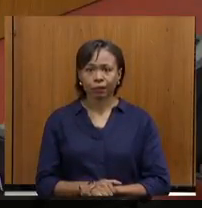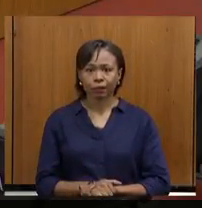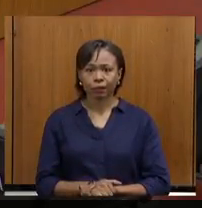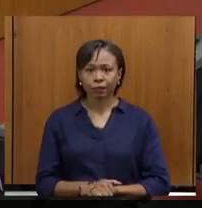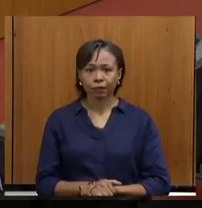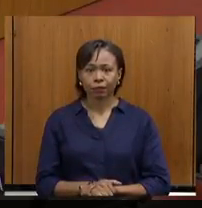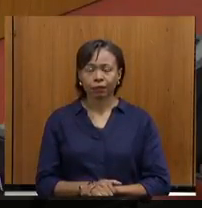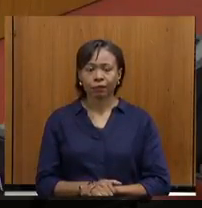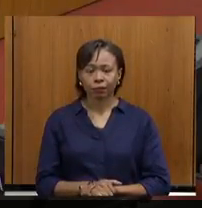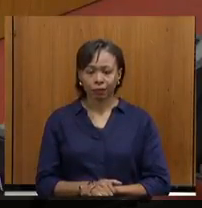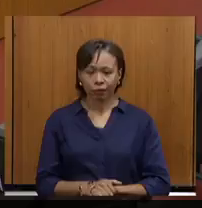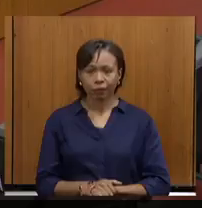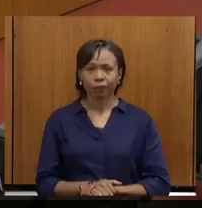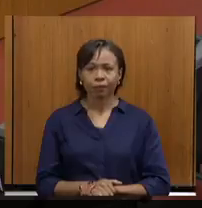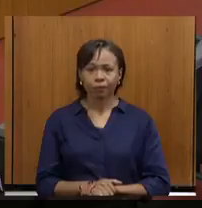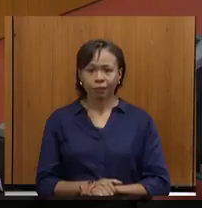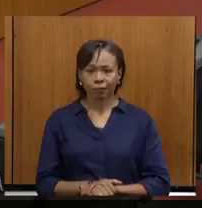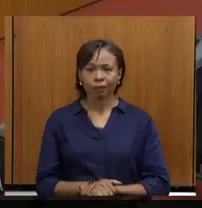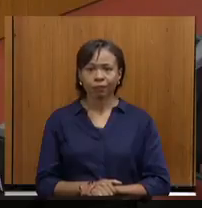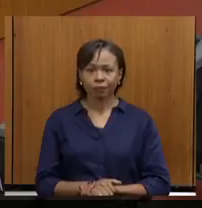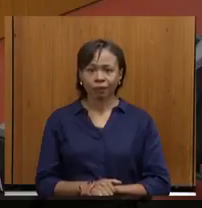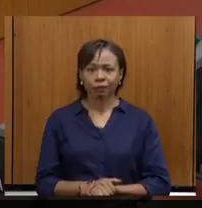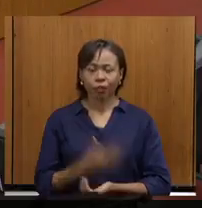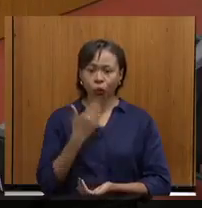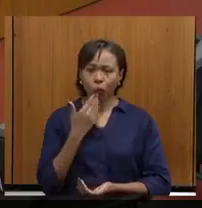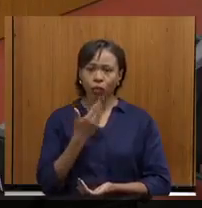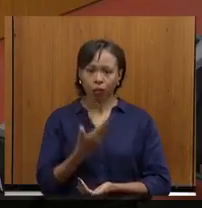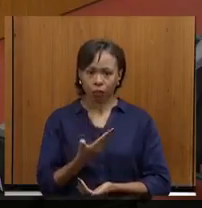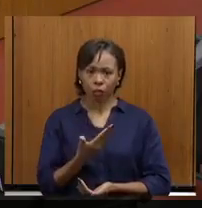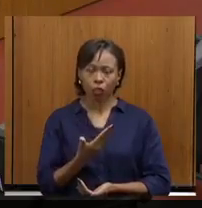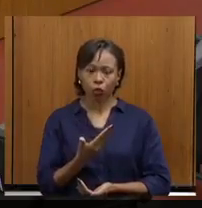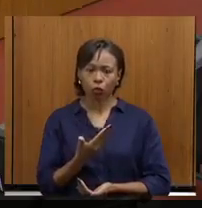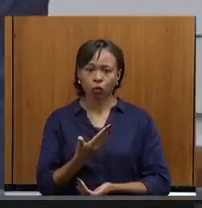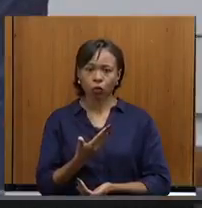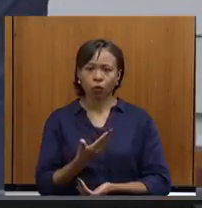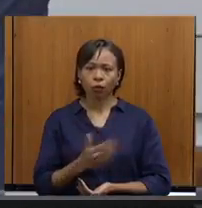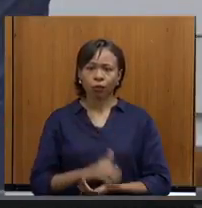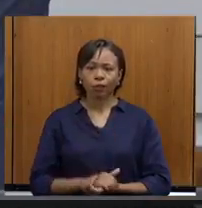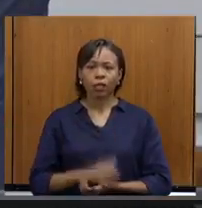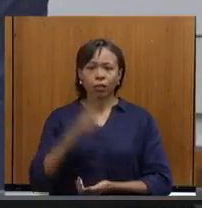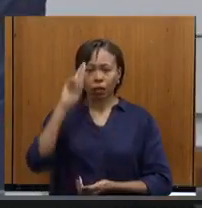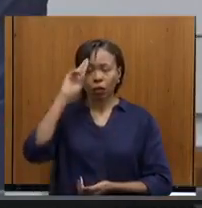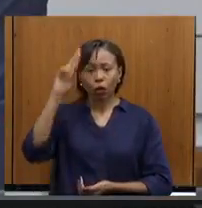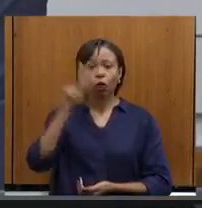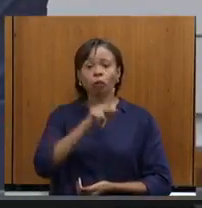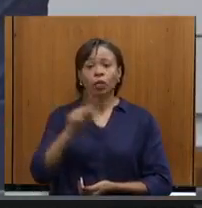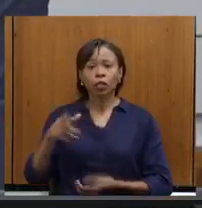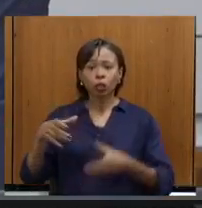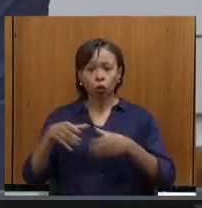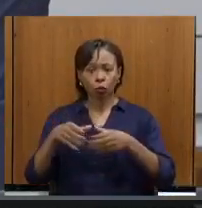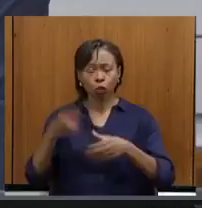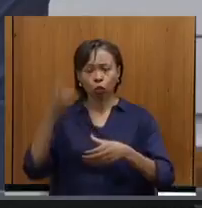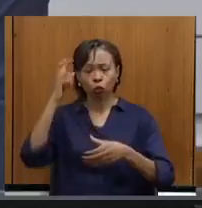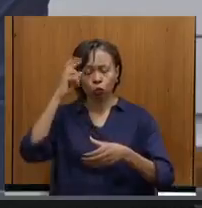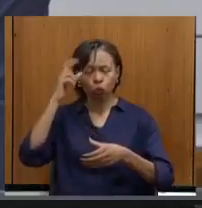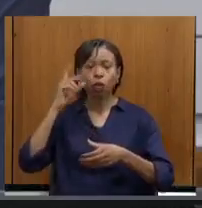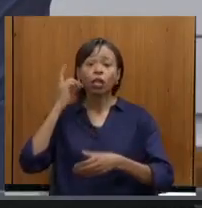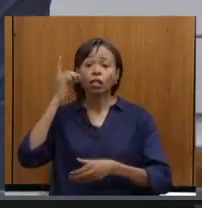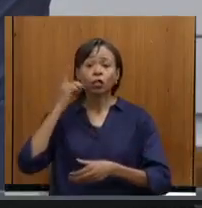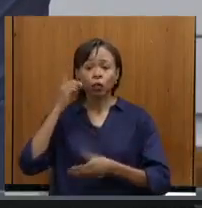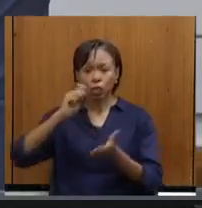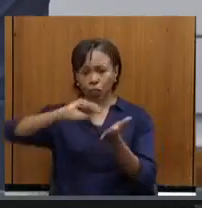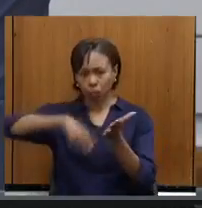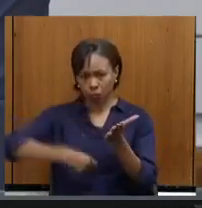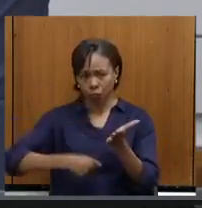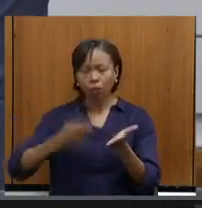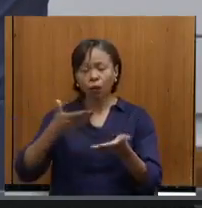Ok, beleza. Então, fica aqui o requerimento. Se ele disse, senhor presidente da Comissão de Cultura, os deputados que esse subscrevem,